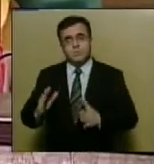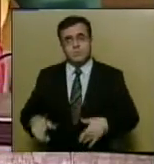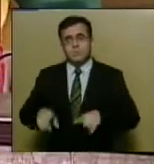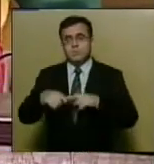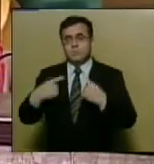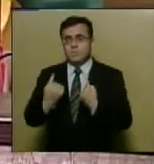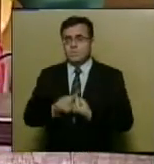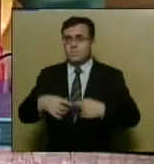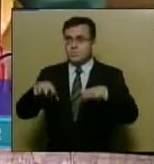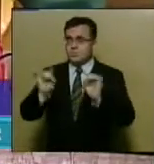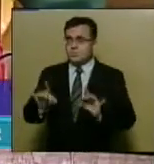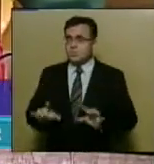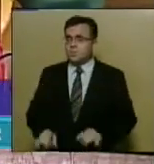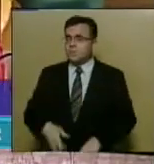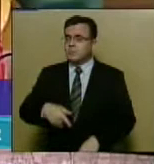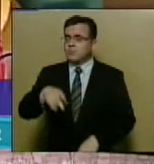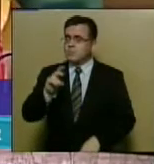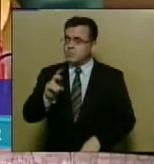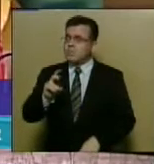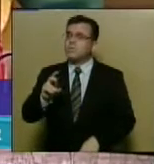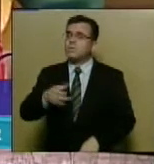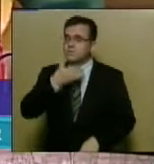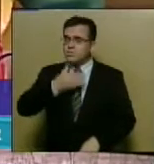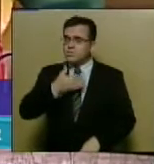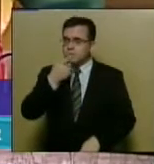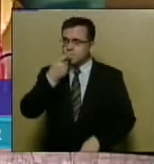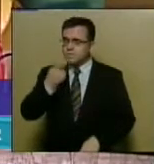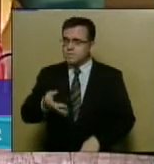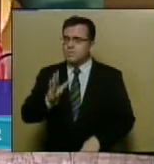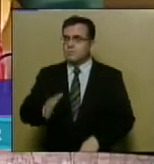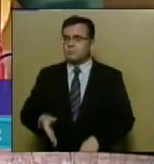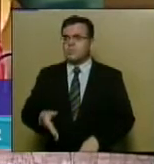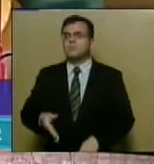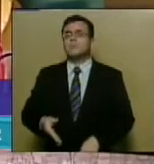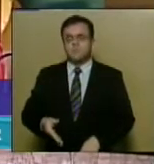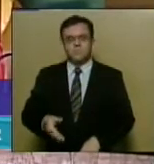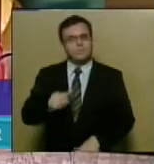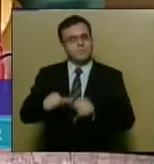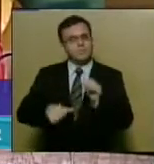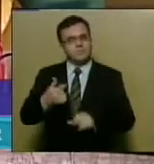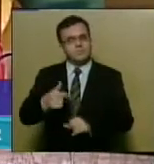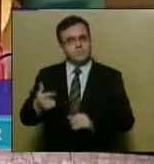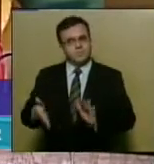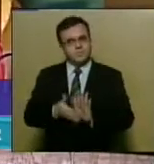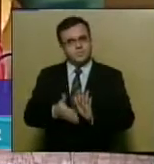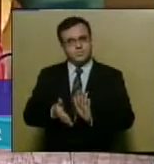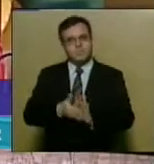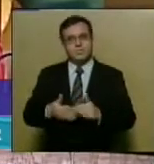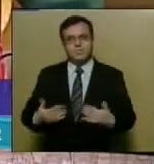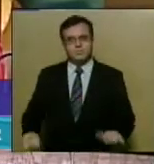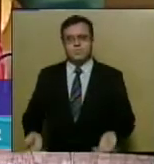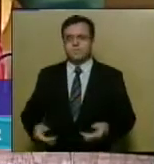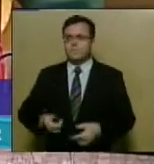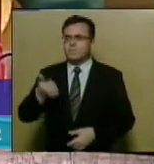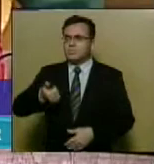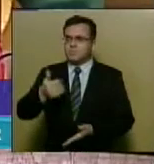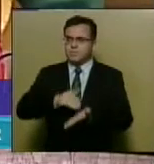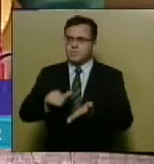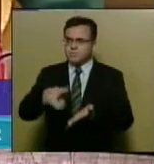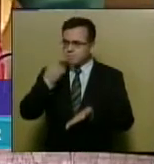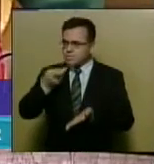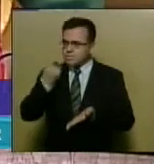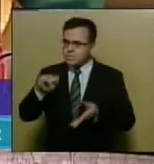do dia 5 de dezembro de 2016 foram lidas e aprovadas sem modificações. No expediente, o Sr. Primeiro Secretário